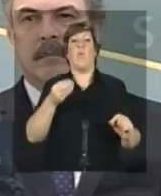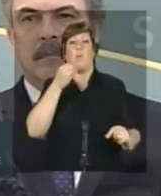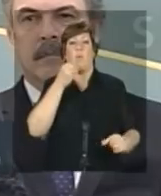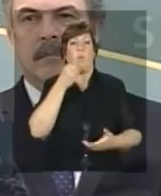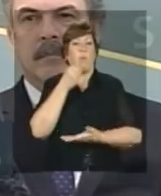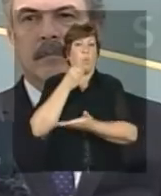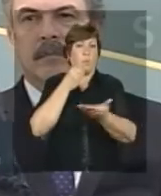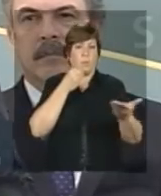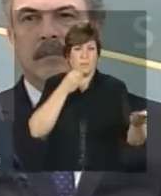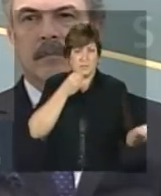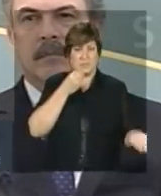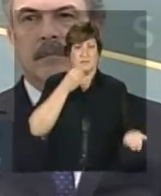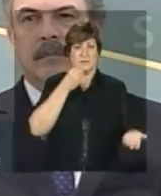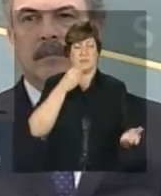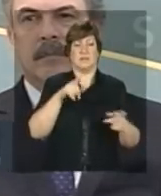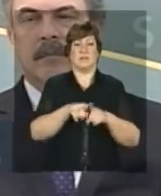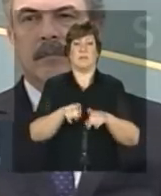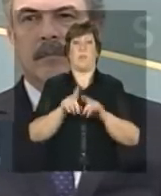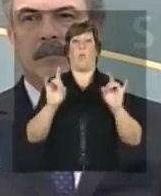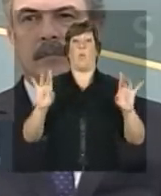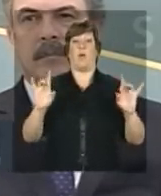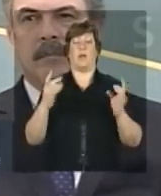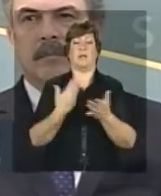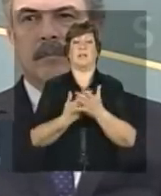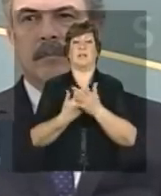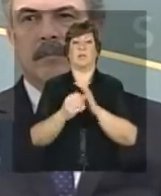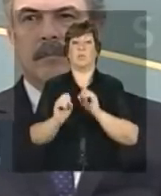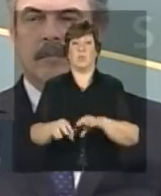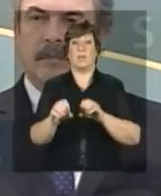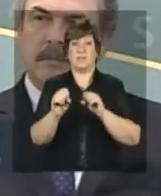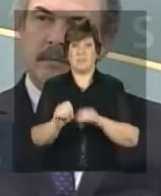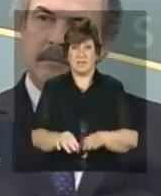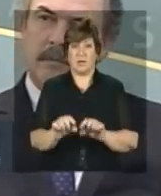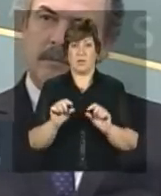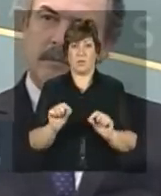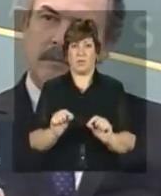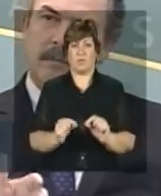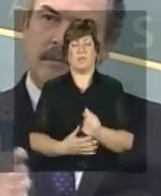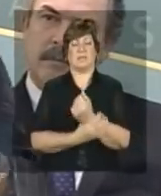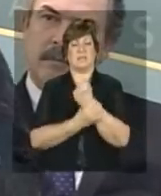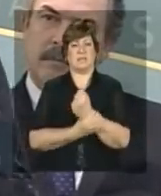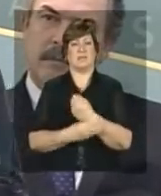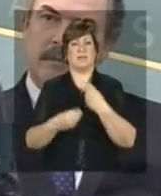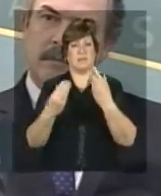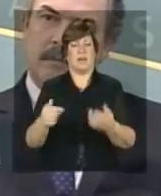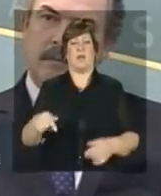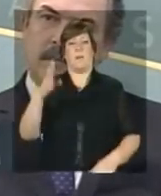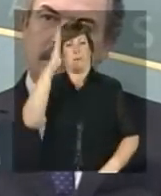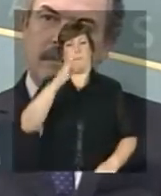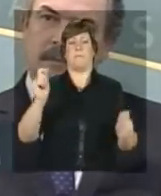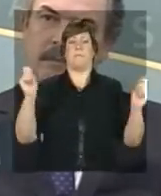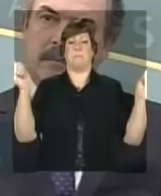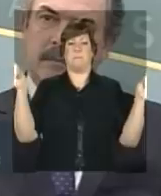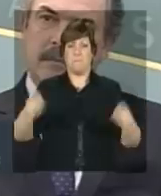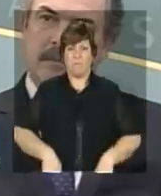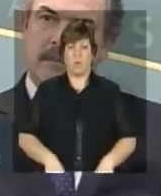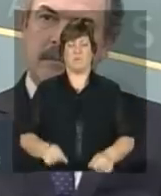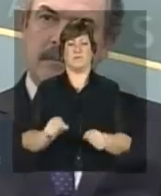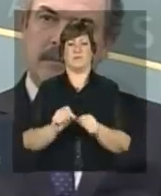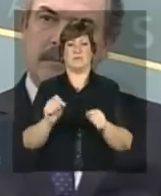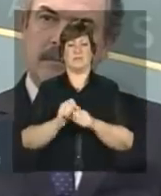oportunidades e a qualidade da educação e assegurarmos que o Brasil seja capaz de produzir